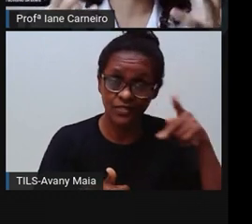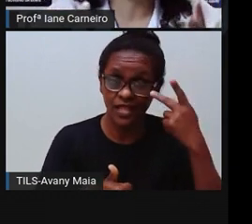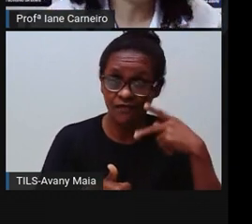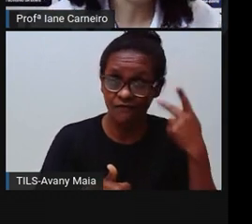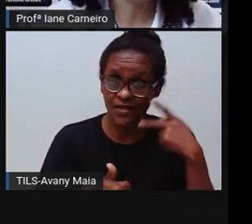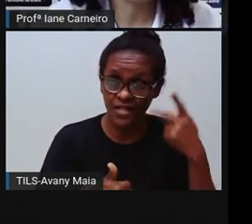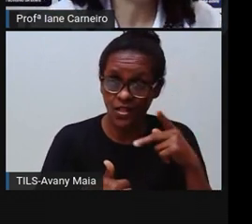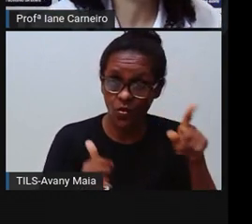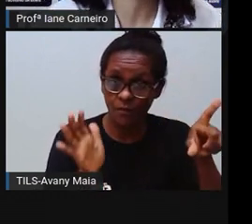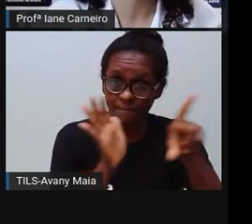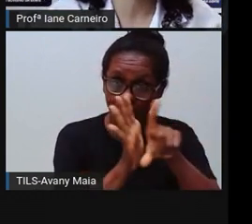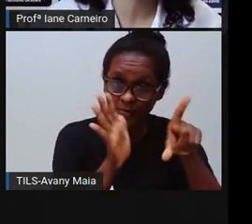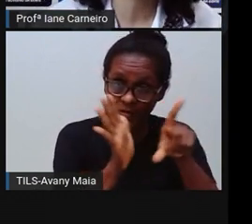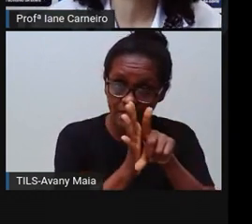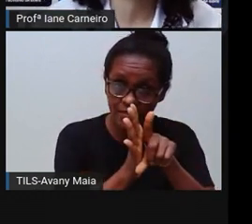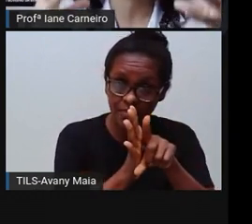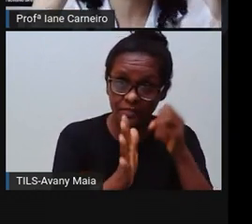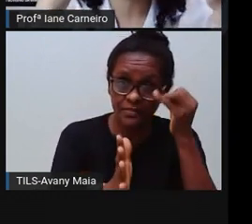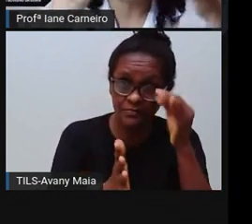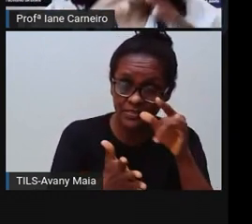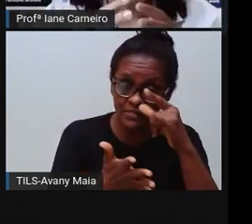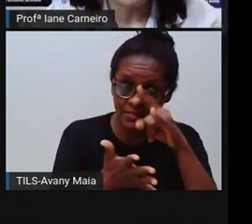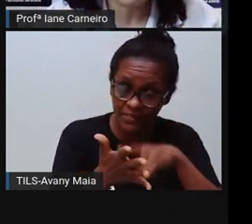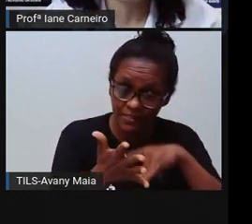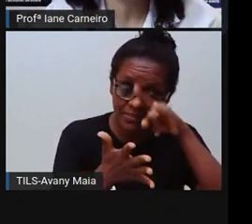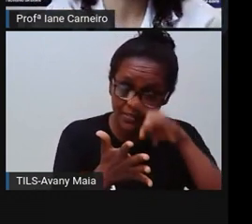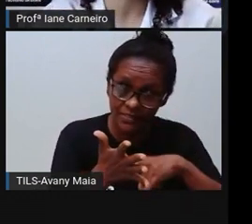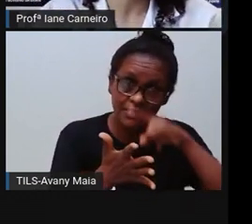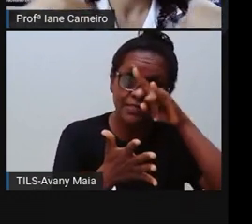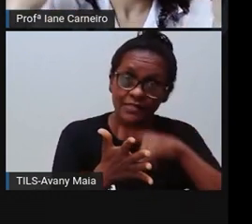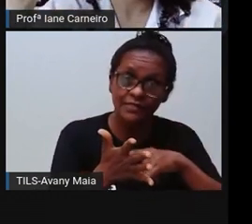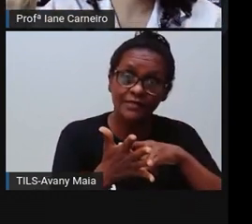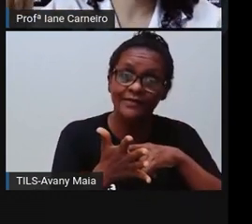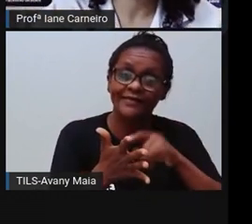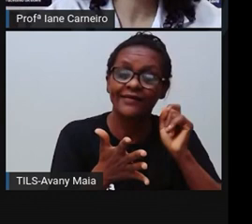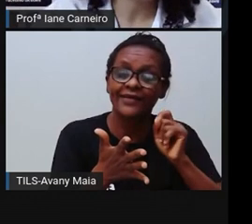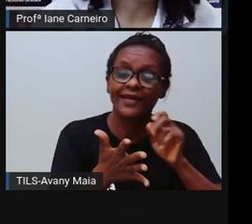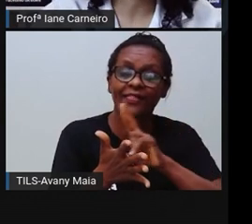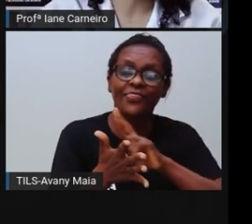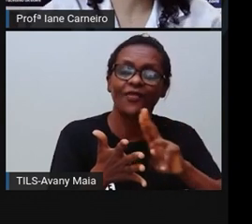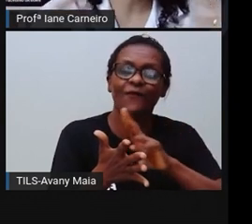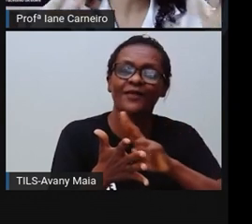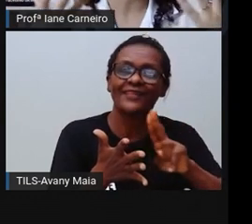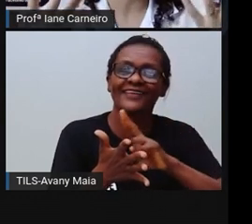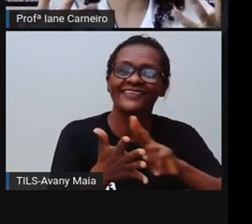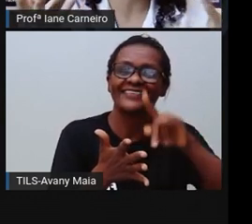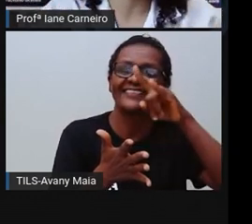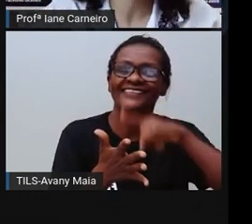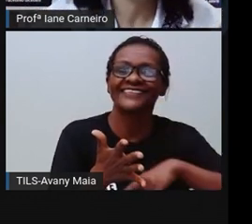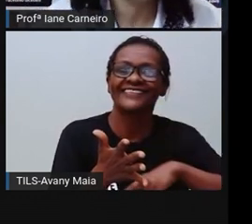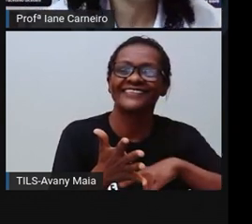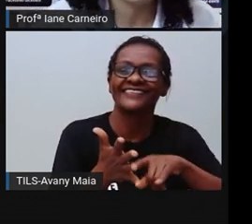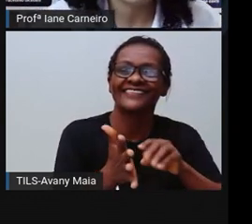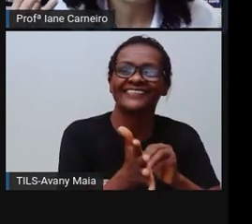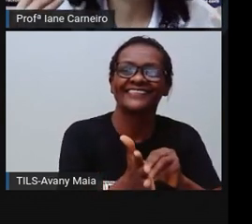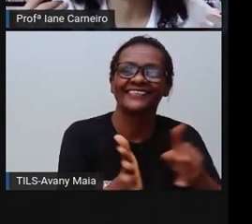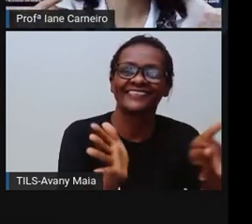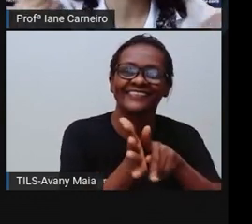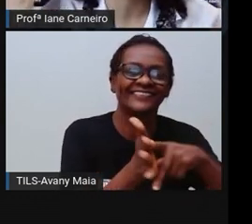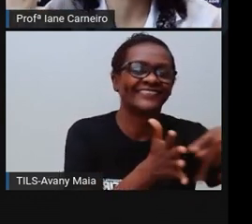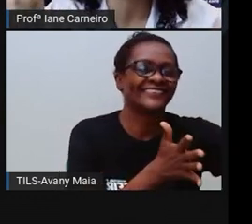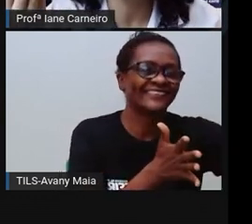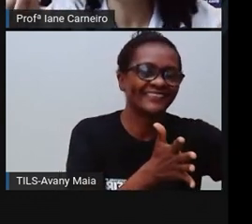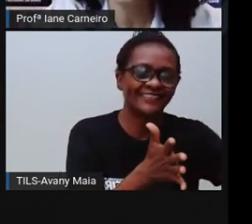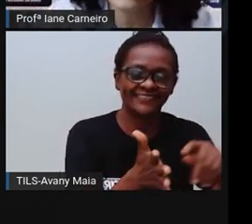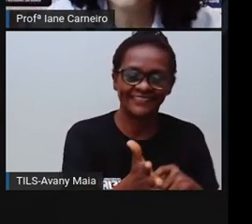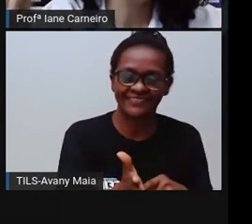Do documento de identificação. Quando a criança acaba de nascer, ela já recebe o primeiro documento de identificação,